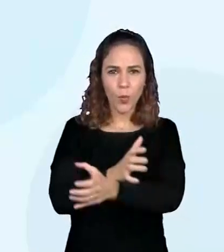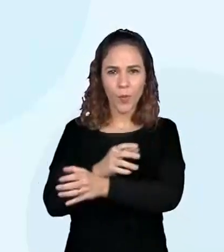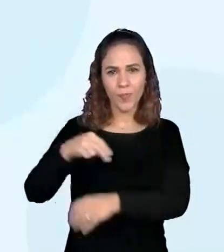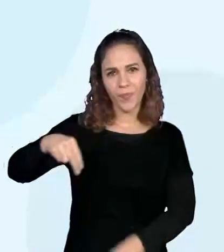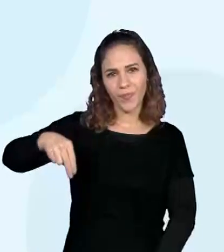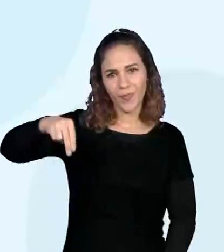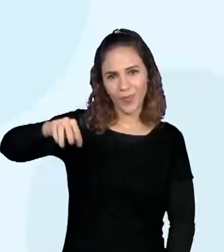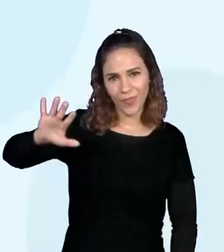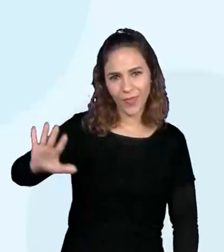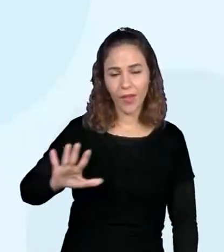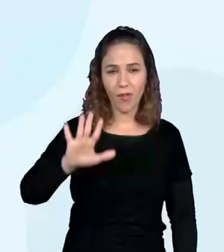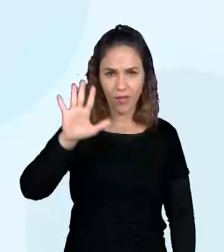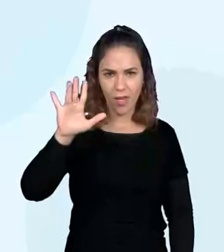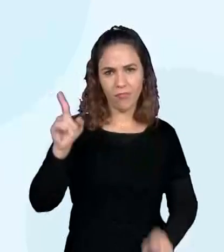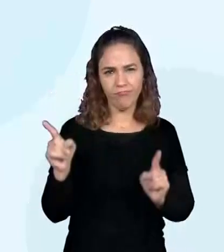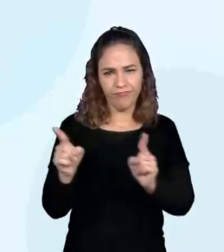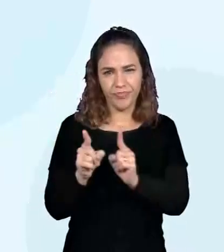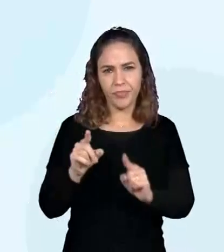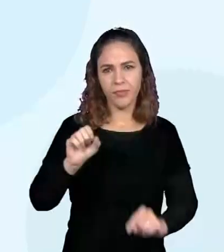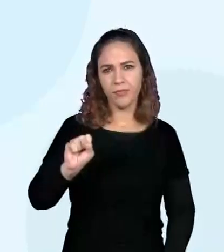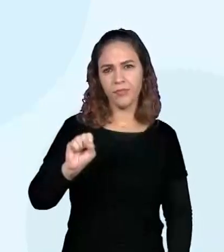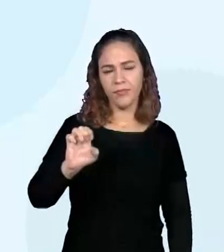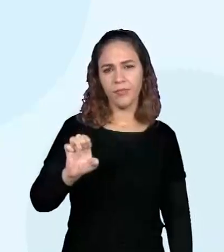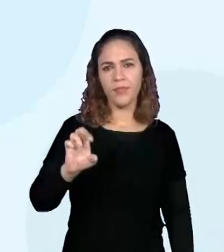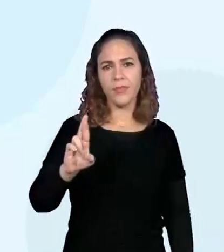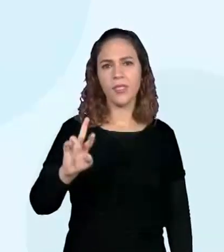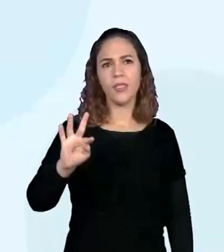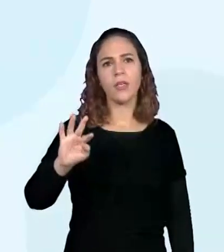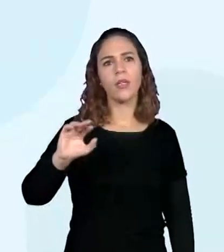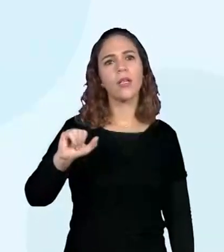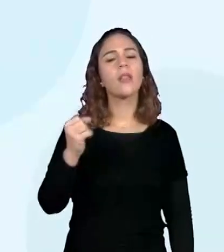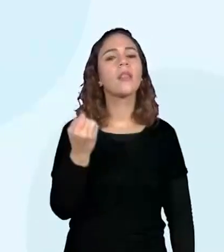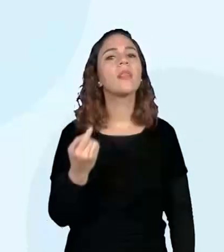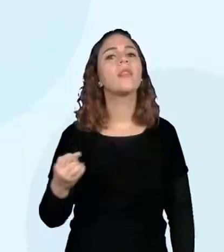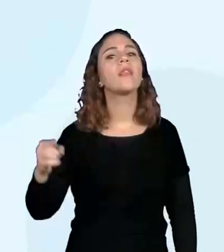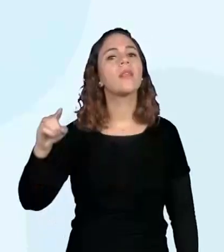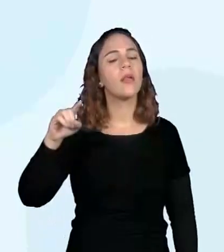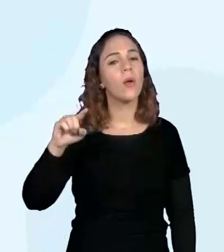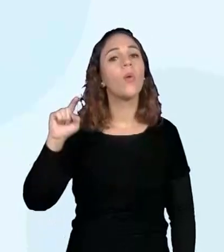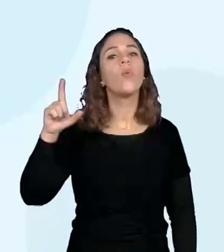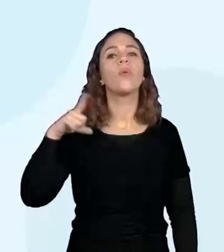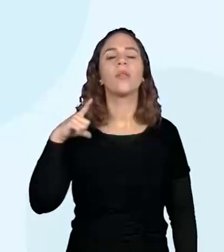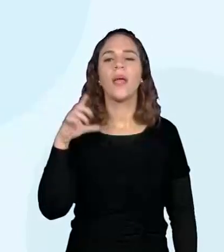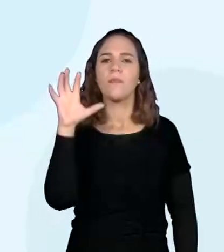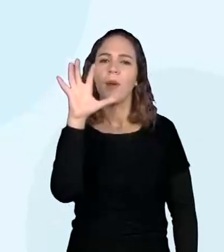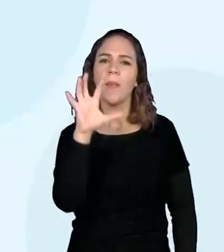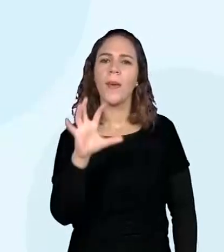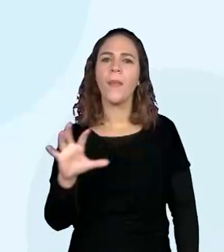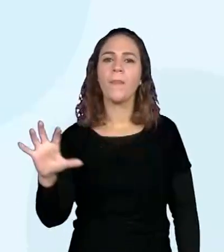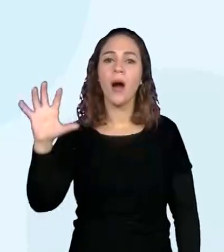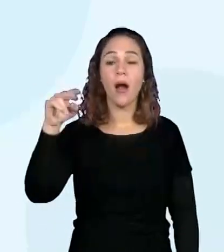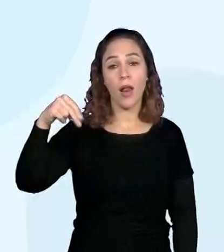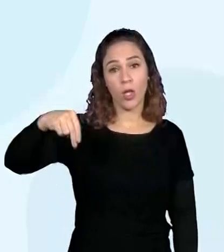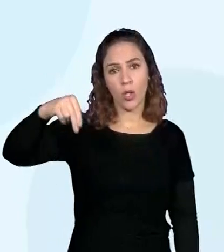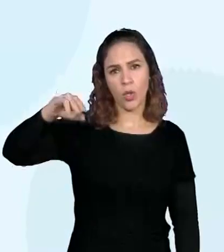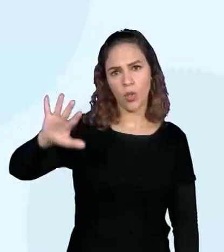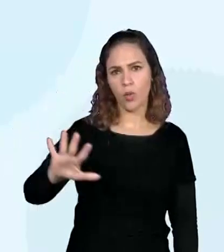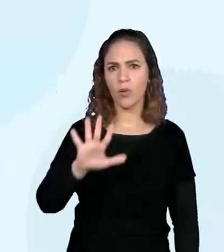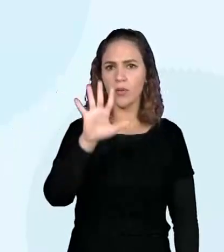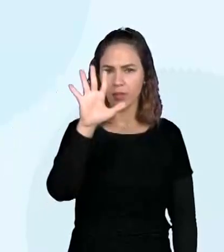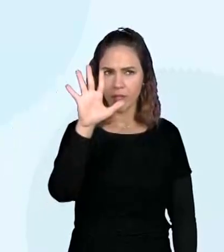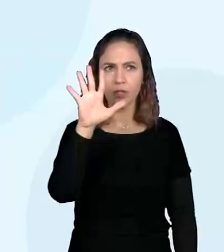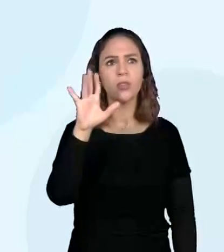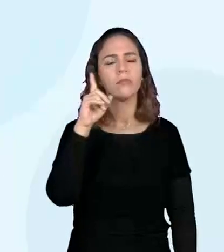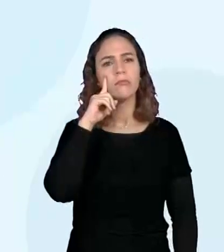Sertão, é uma das quatro sub-regiões da região Nordeste do Brasil, sendo a